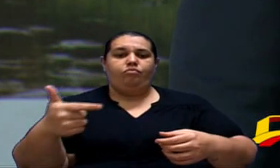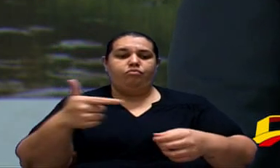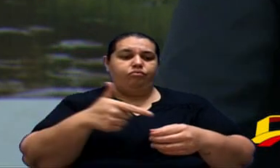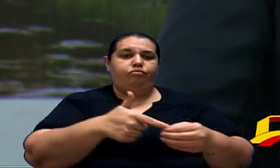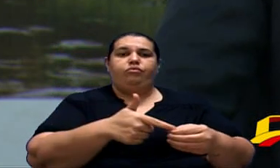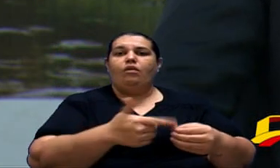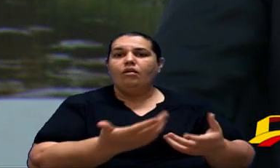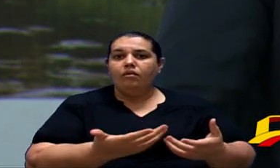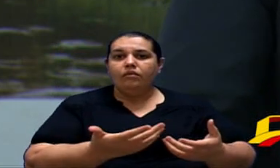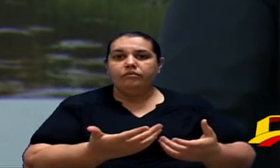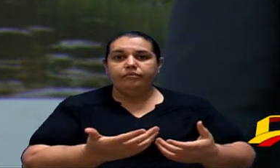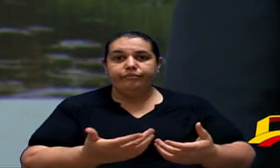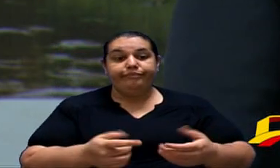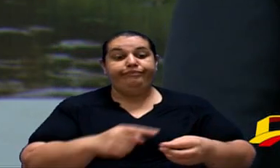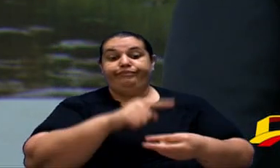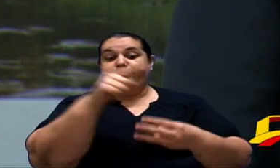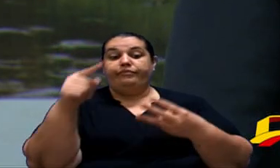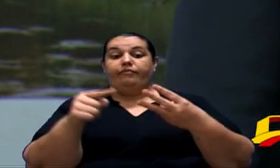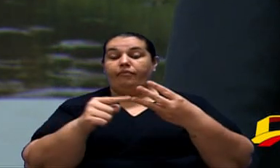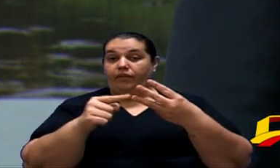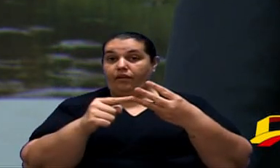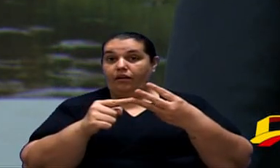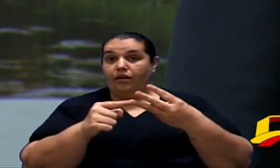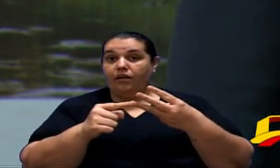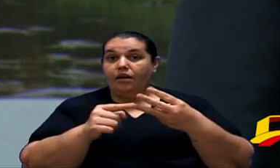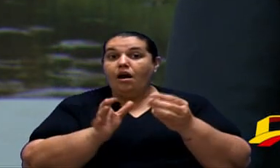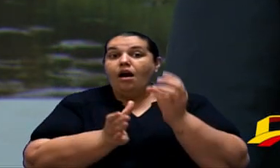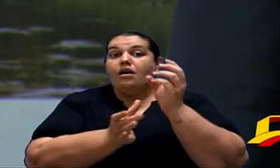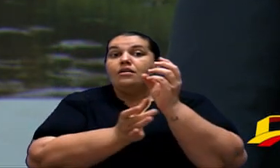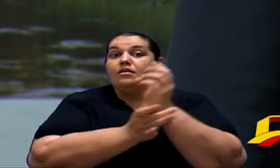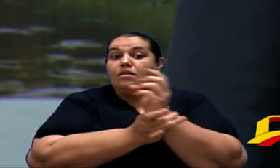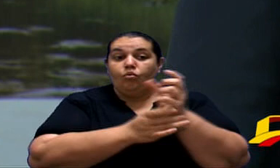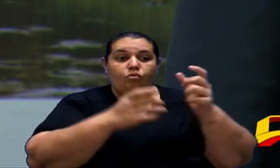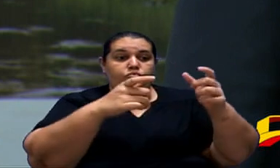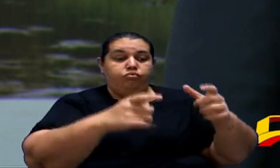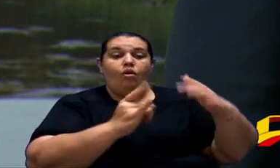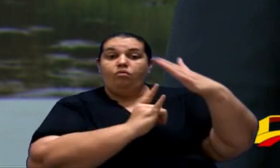Outro motivo que é o terceiro é preservar a segurança do local.